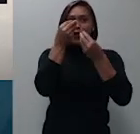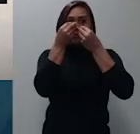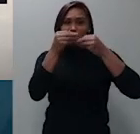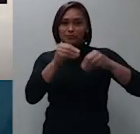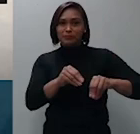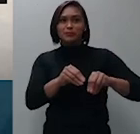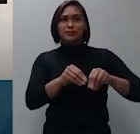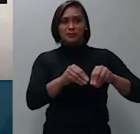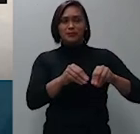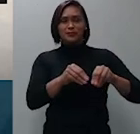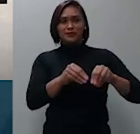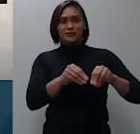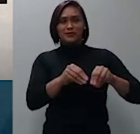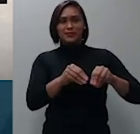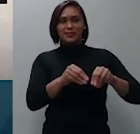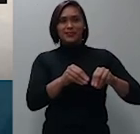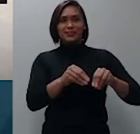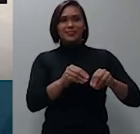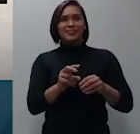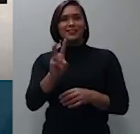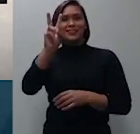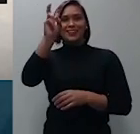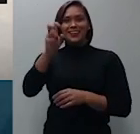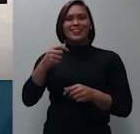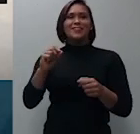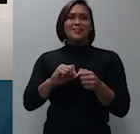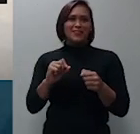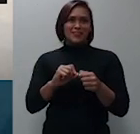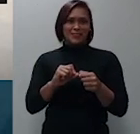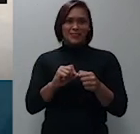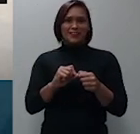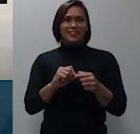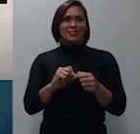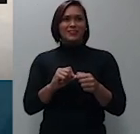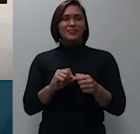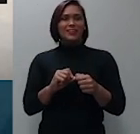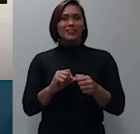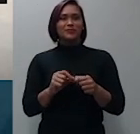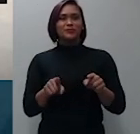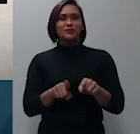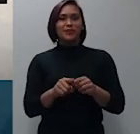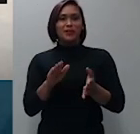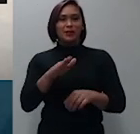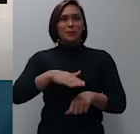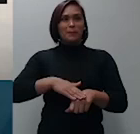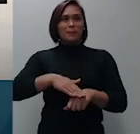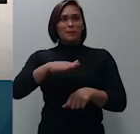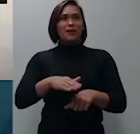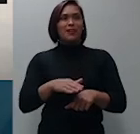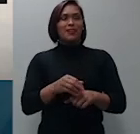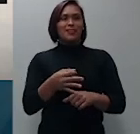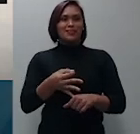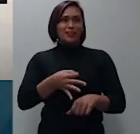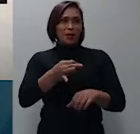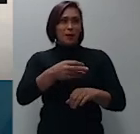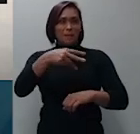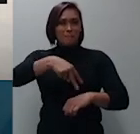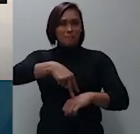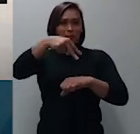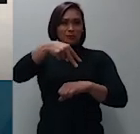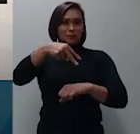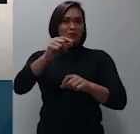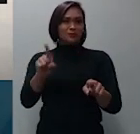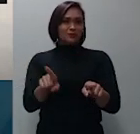E sigo, com efeito, a inércia do credor jamais pode ser premiada, motivo pelo qual o termo inicial do juros de mora deve